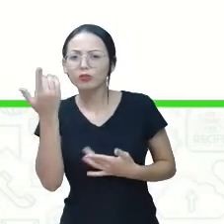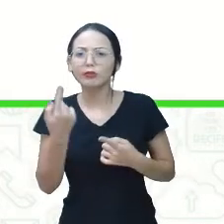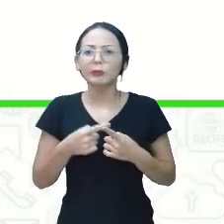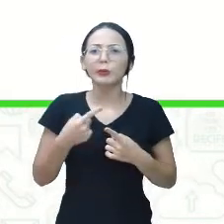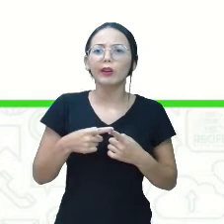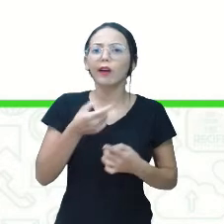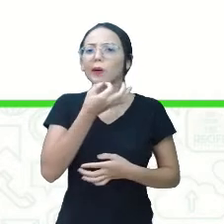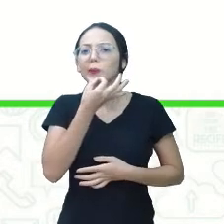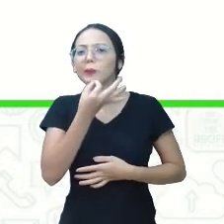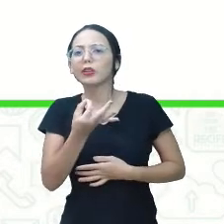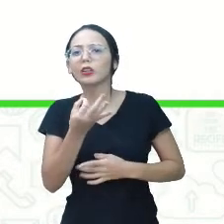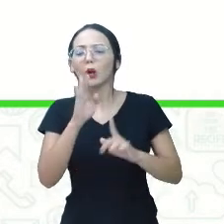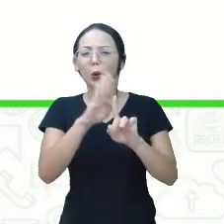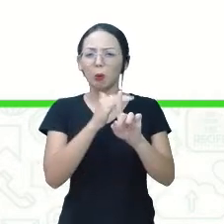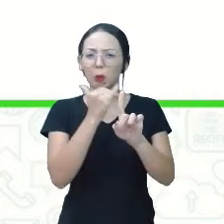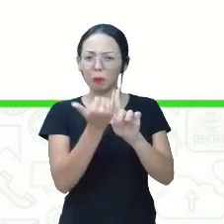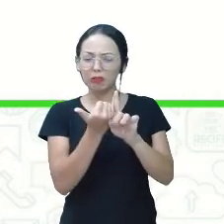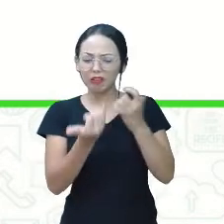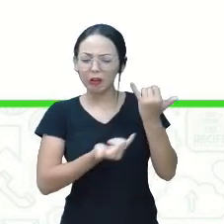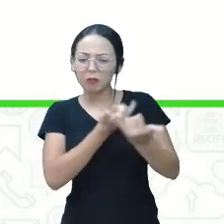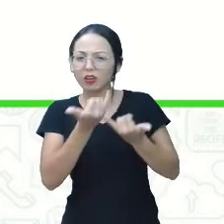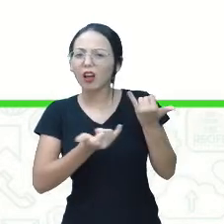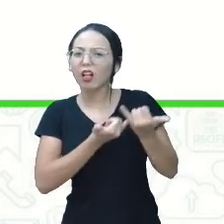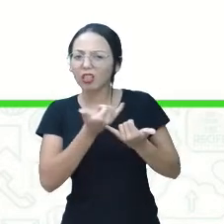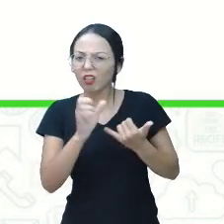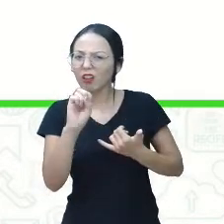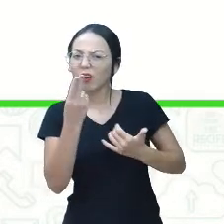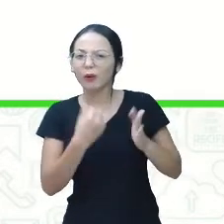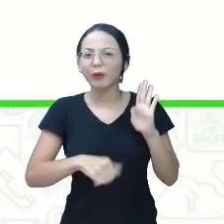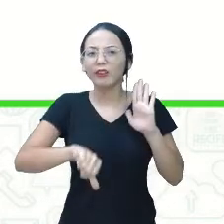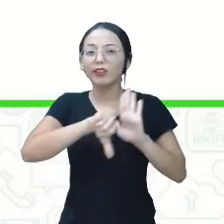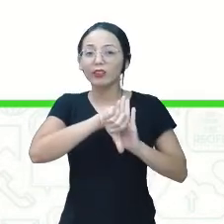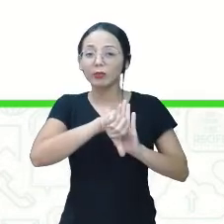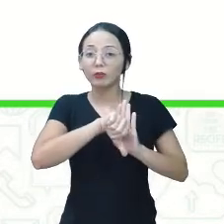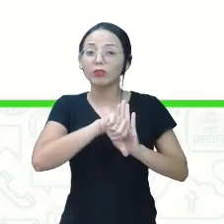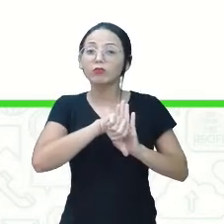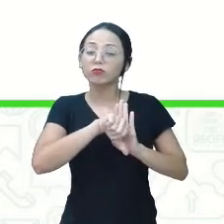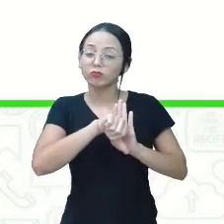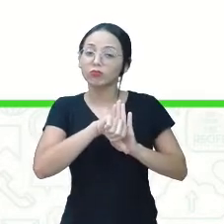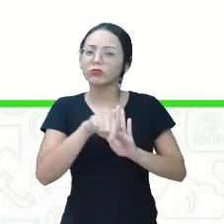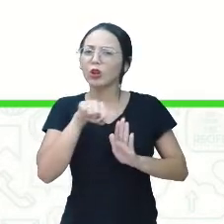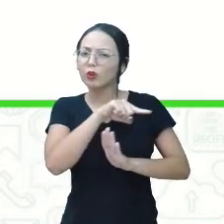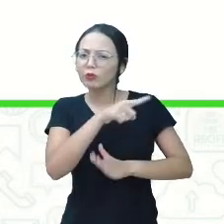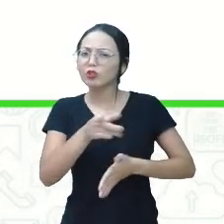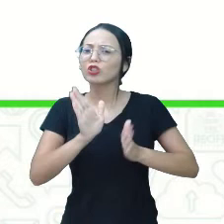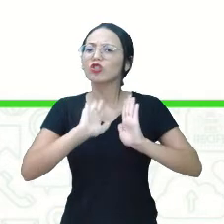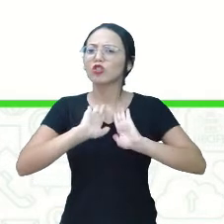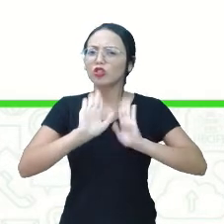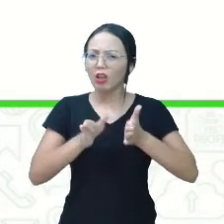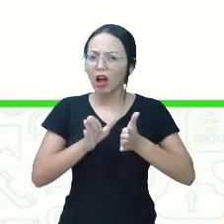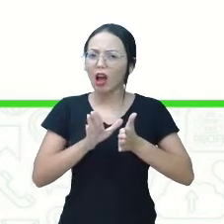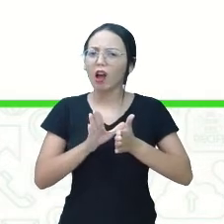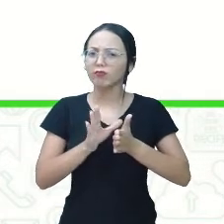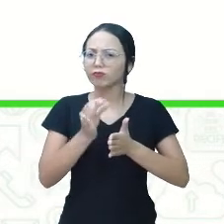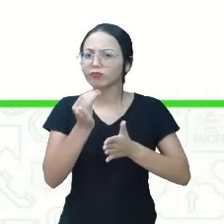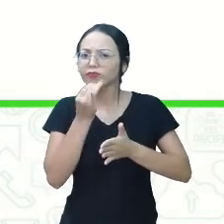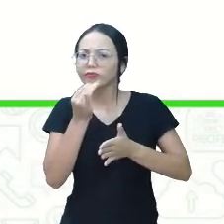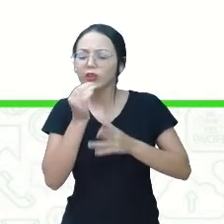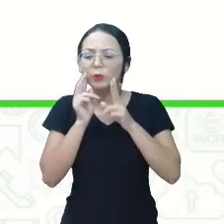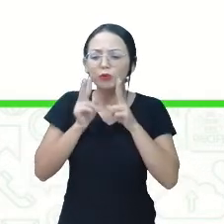Na sua opinião, o bullying é uma brincadeira ou um crime? Você já sofreu ou